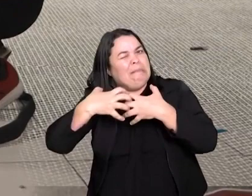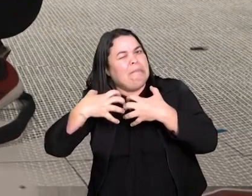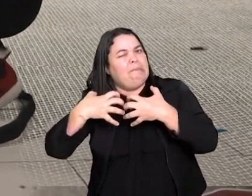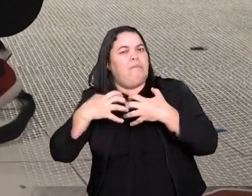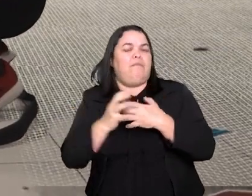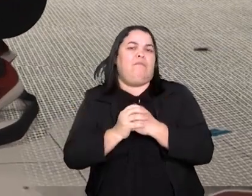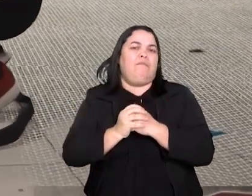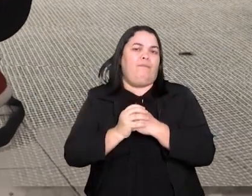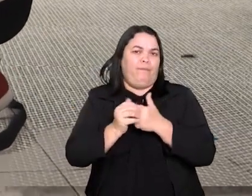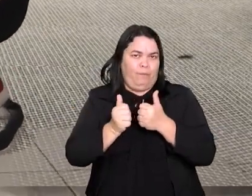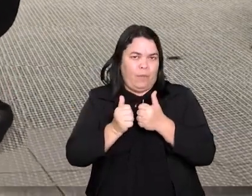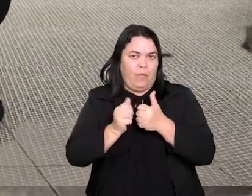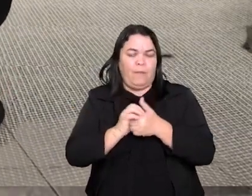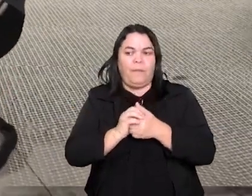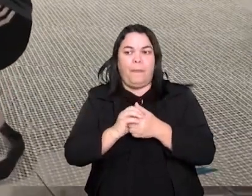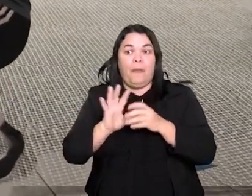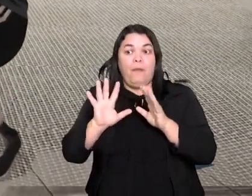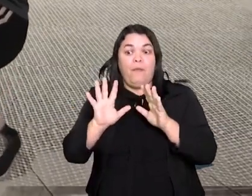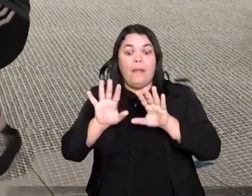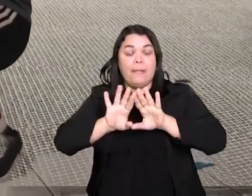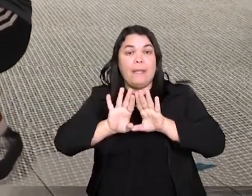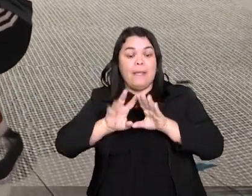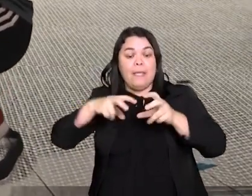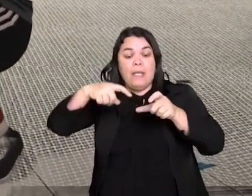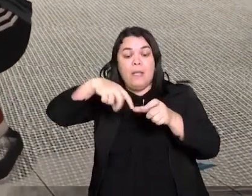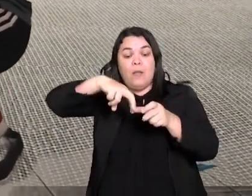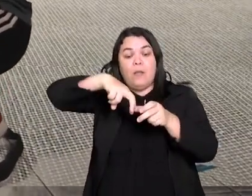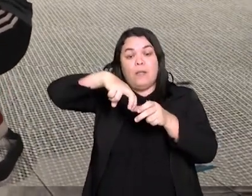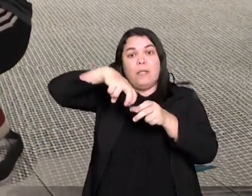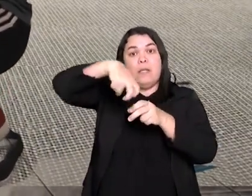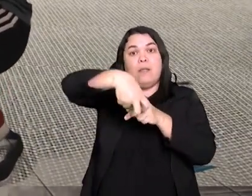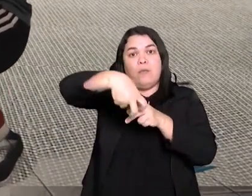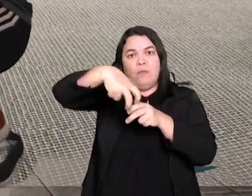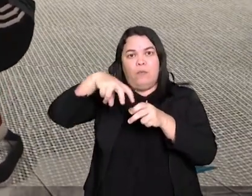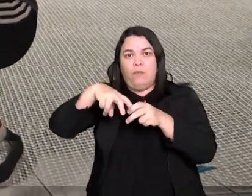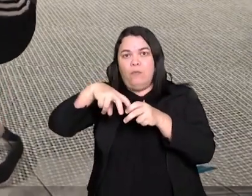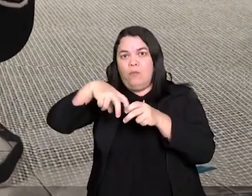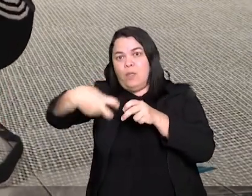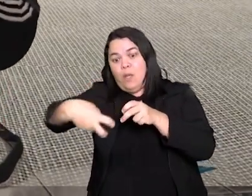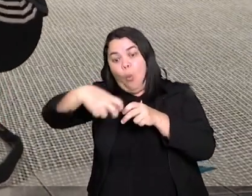e a gente vai tentar tirar do círculo ou derrubar sentado